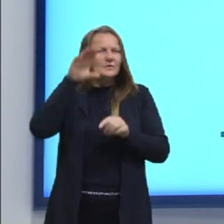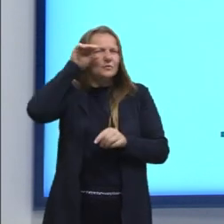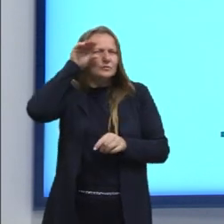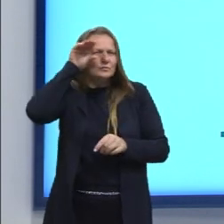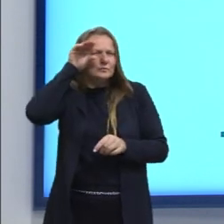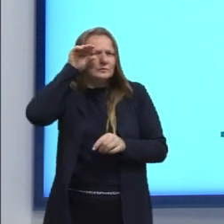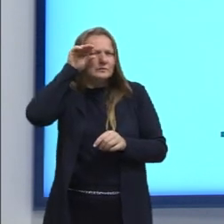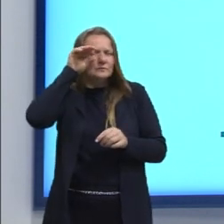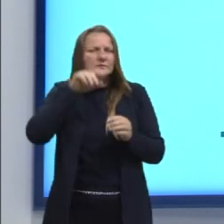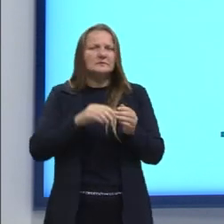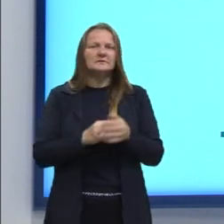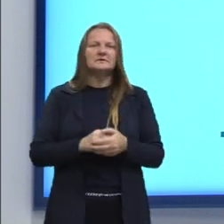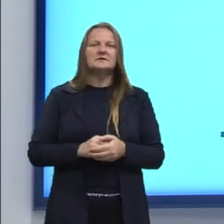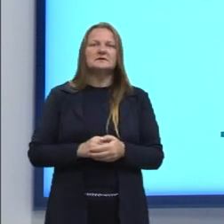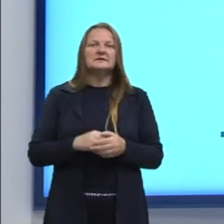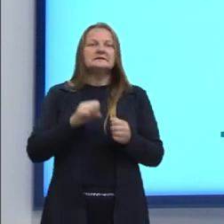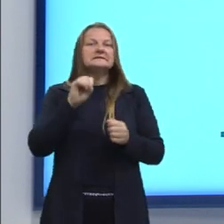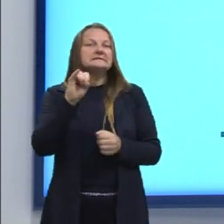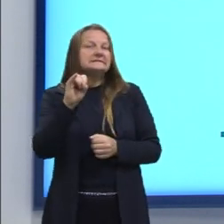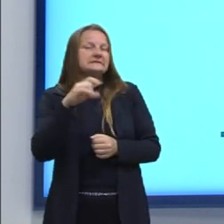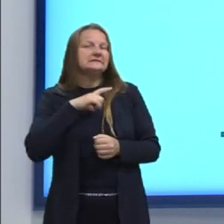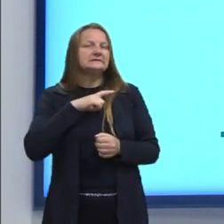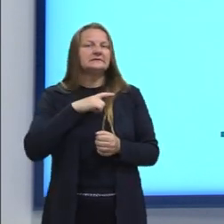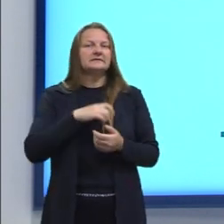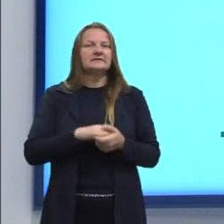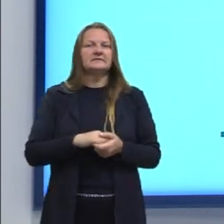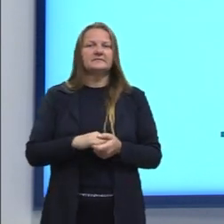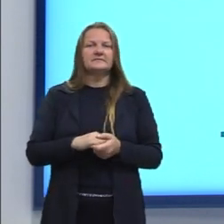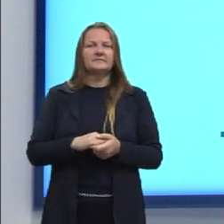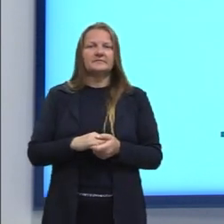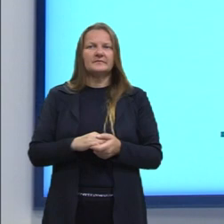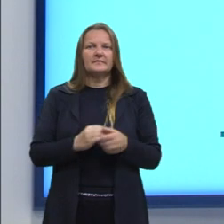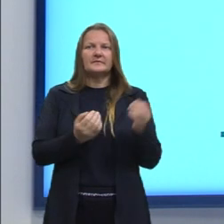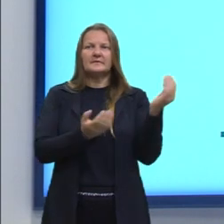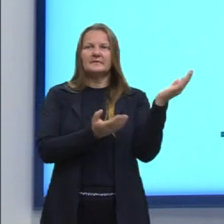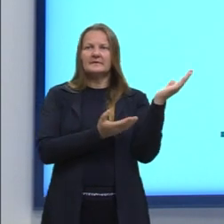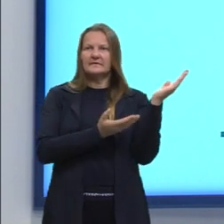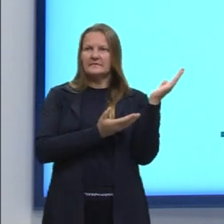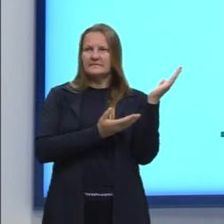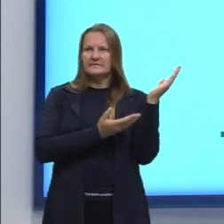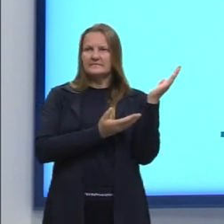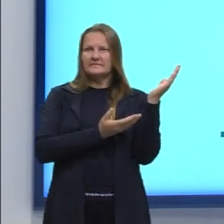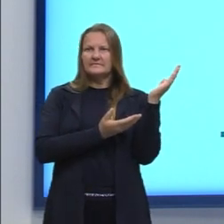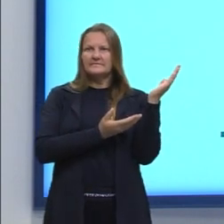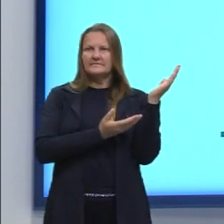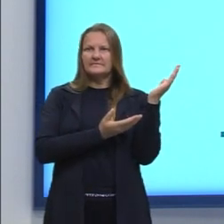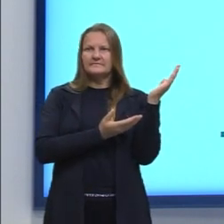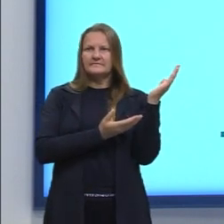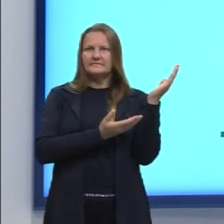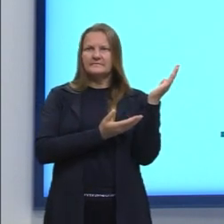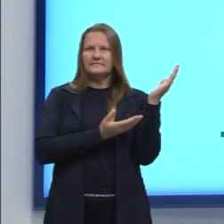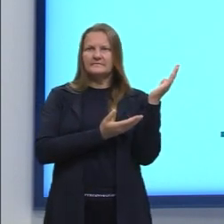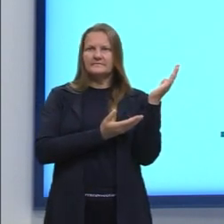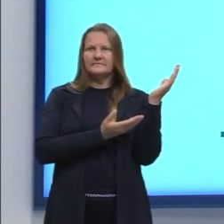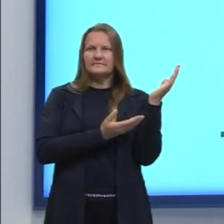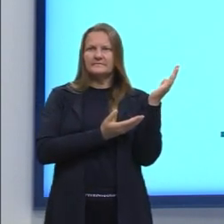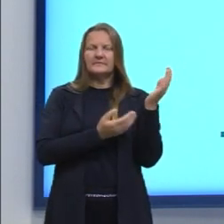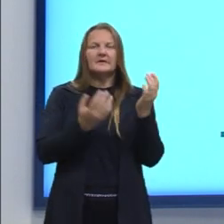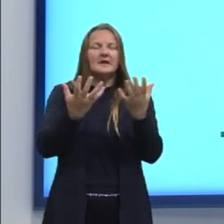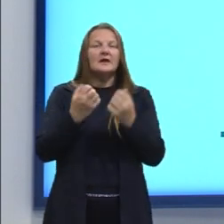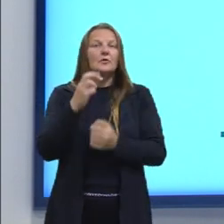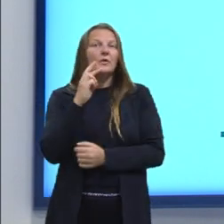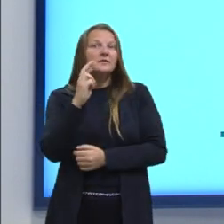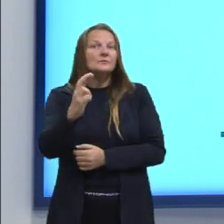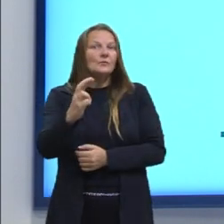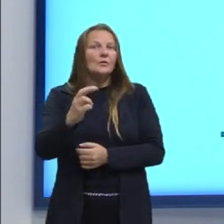nas questões, se ela traz a expressão. Nesse caso, não é a expressão, eu quero o resultado